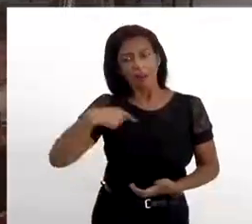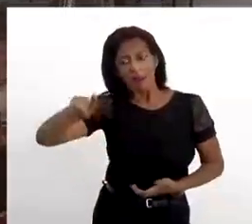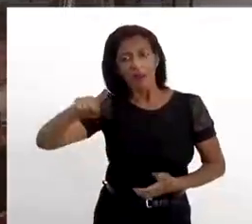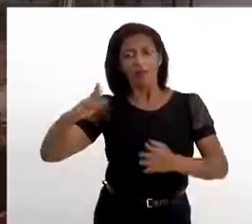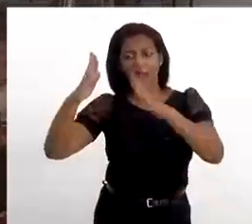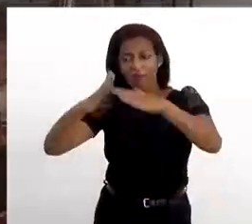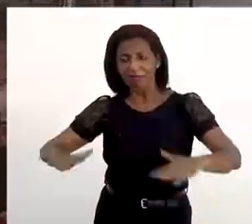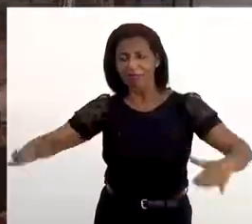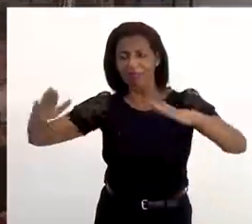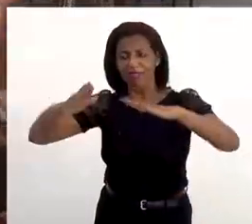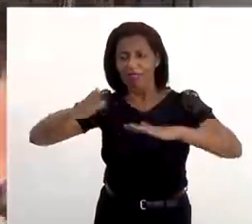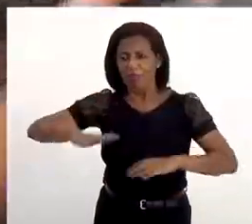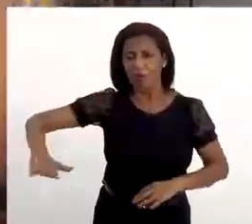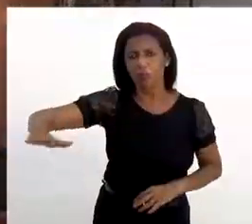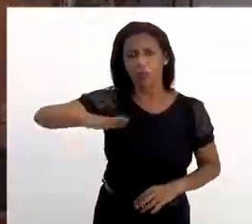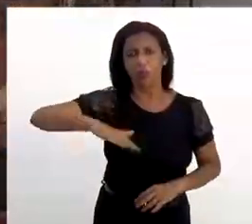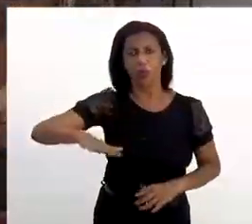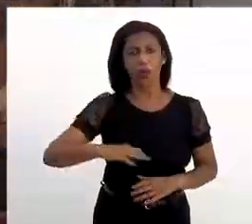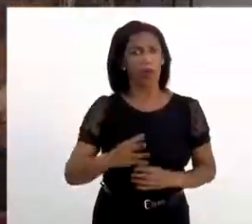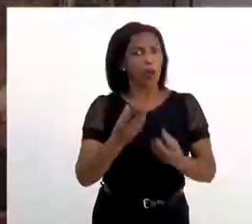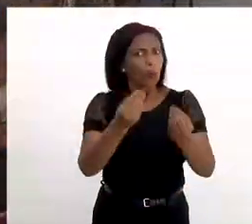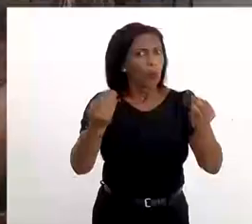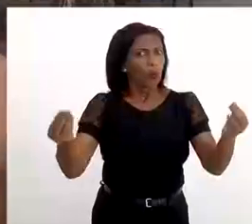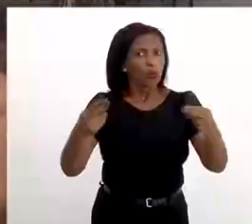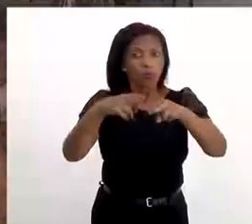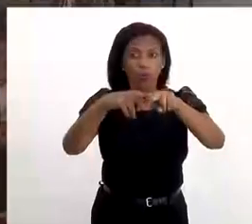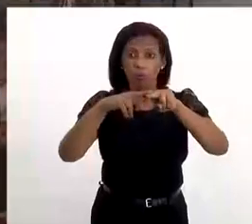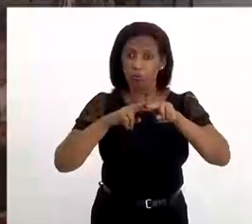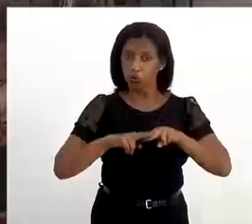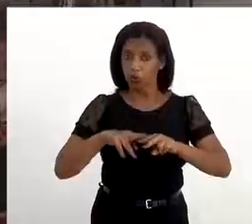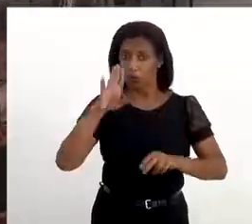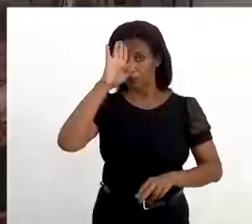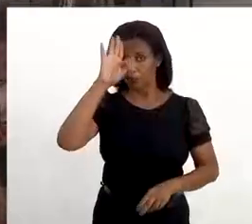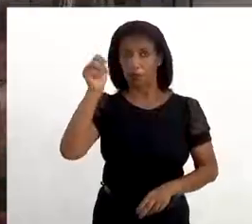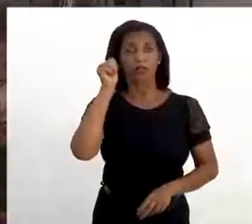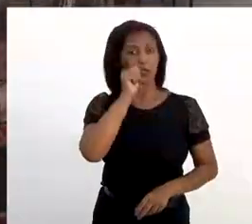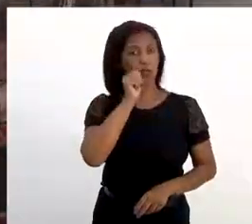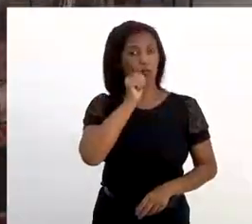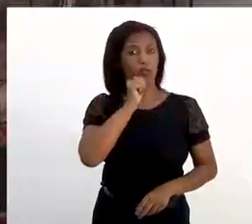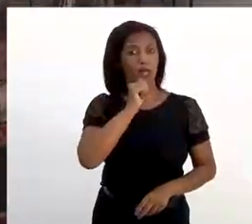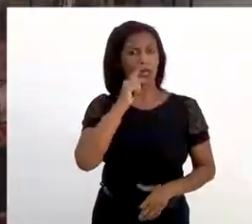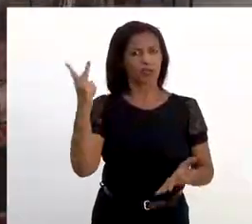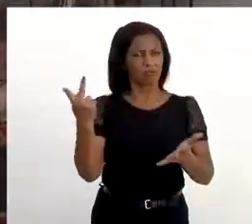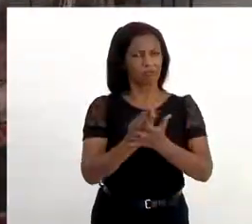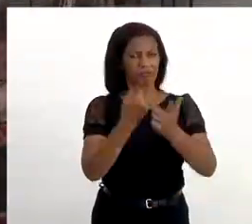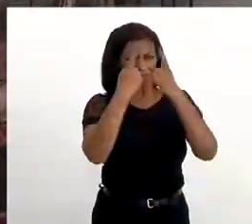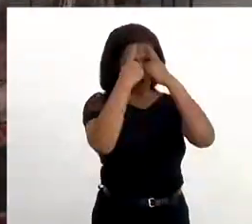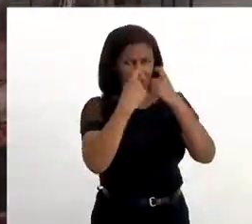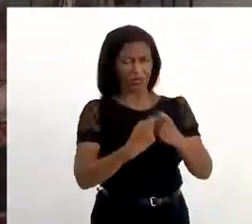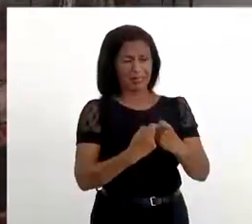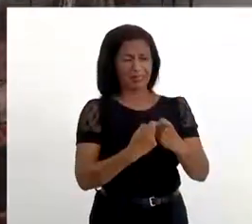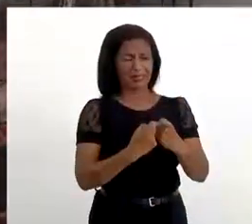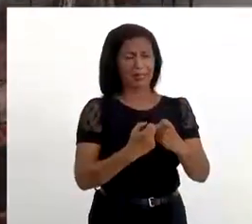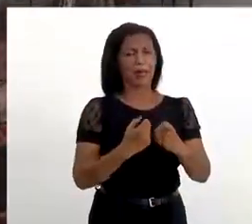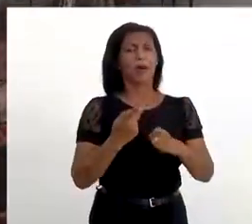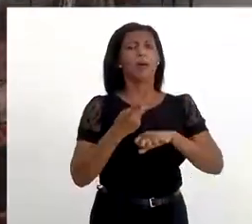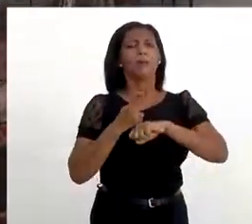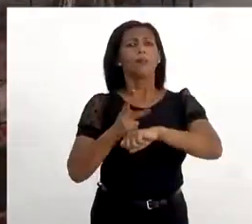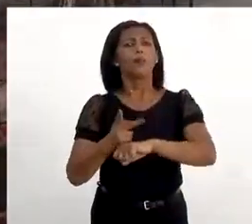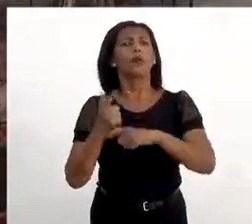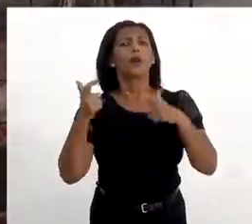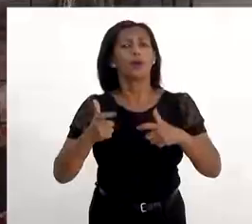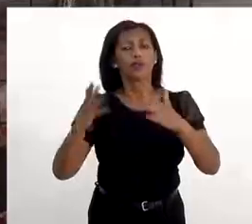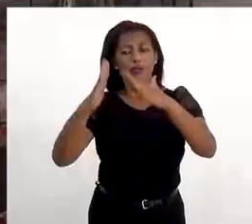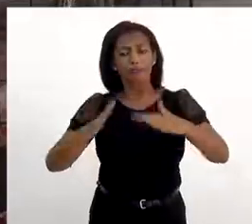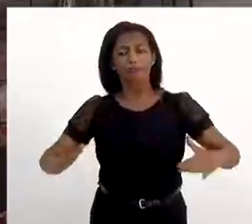Vários motivos levam as pessoas, principalmente as mulheres que são violentadas, a procurar os terreiros. Qual é a nossa função aqui no terreiro?